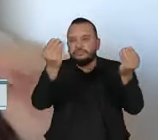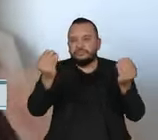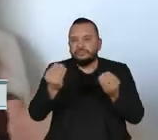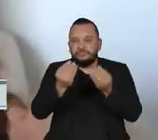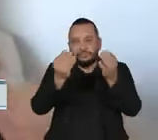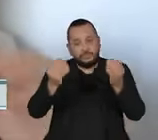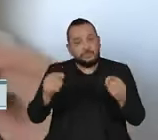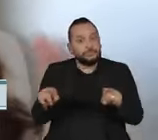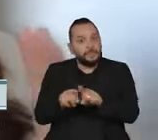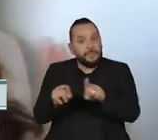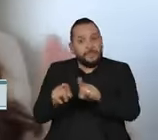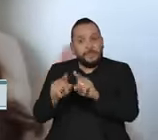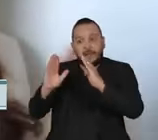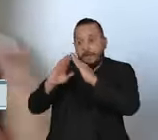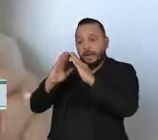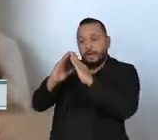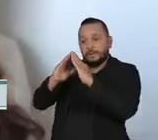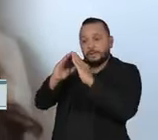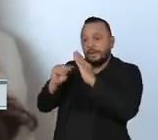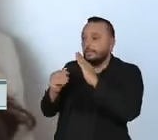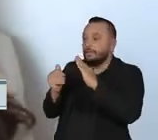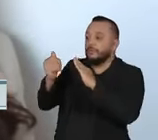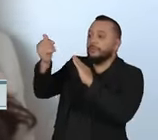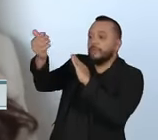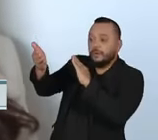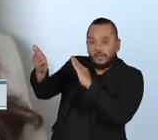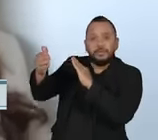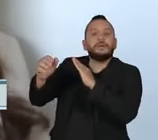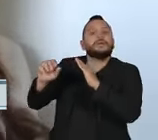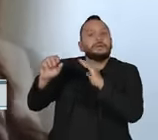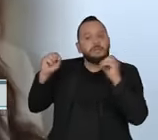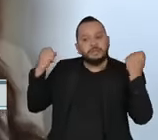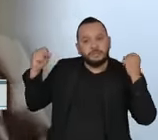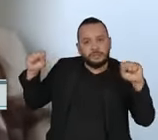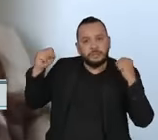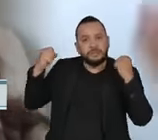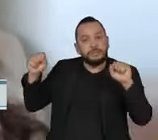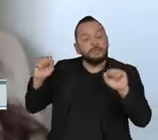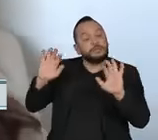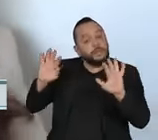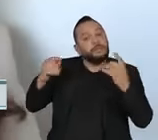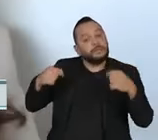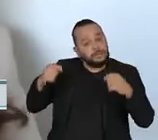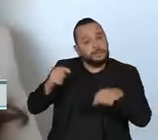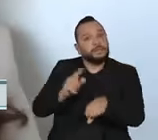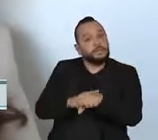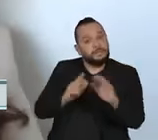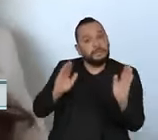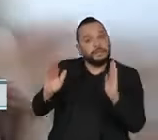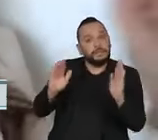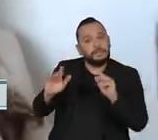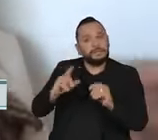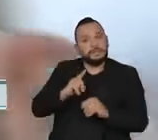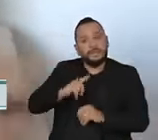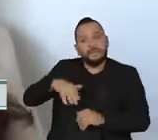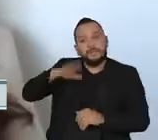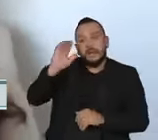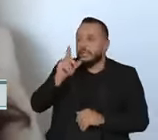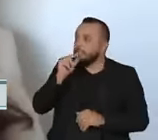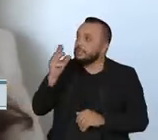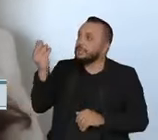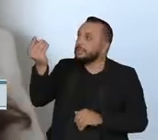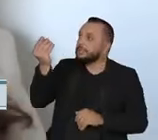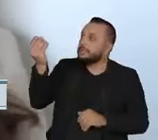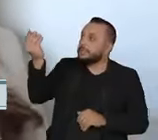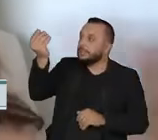devem ser muito comedidas, especialmente no período em que essa umidade fica